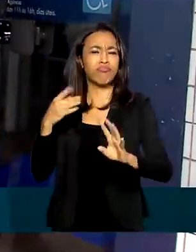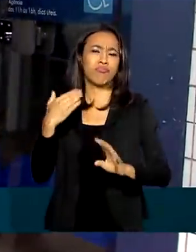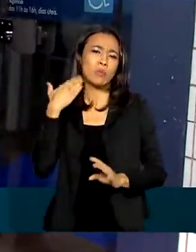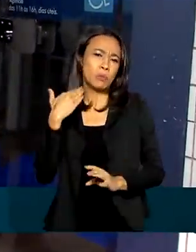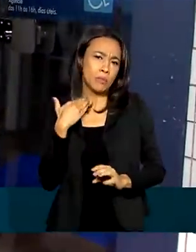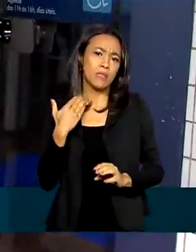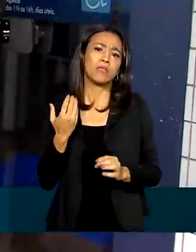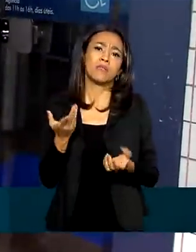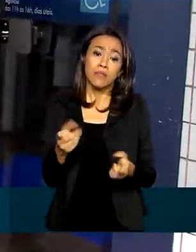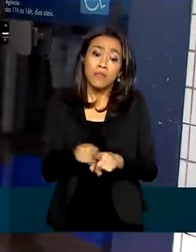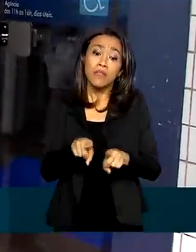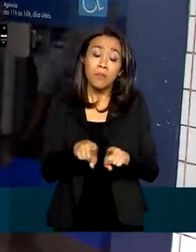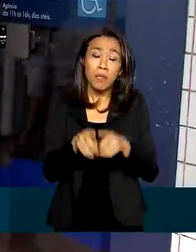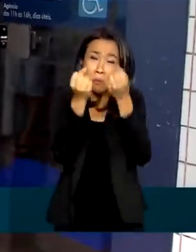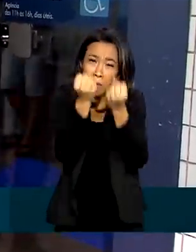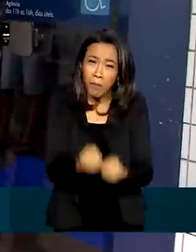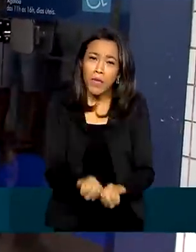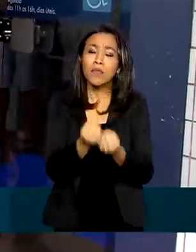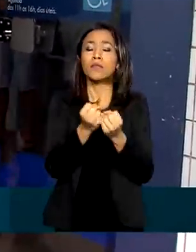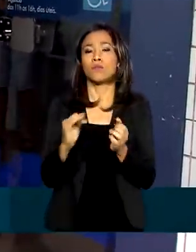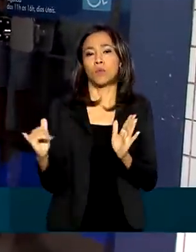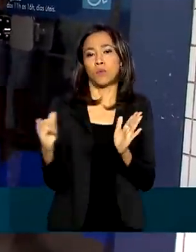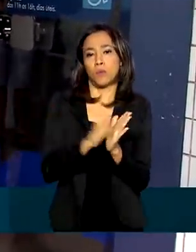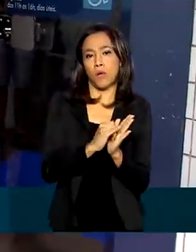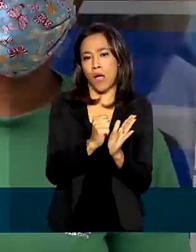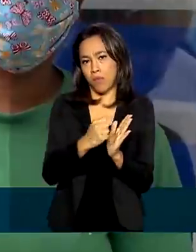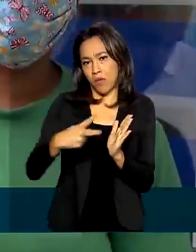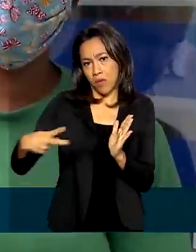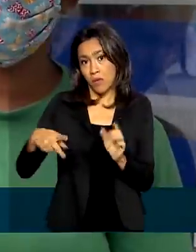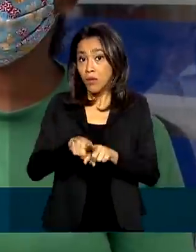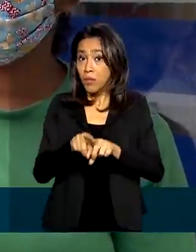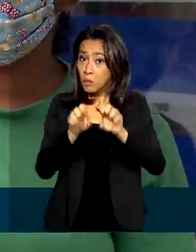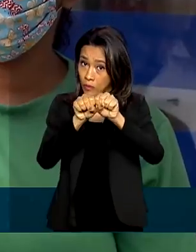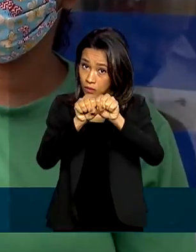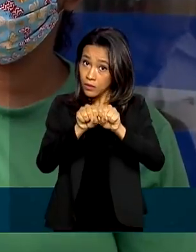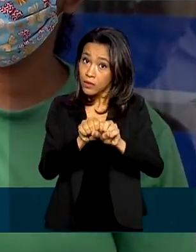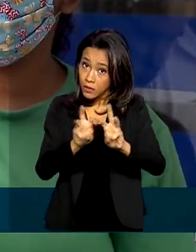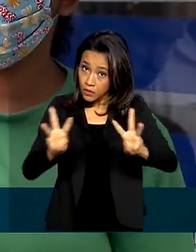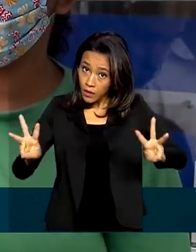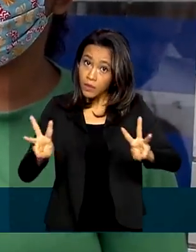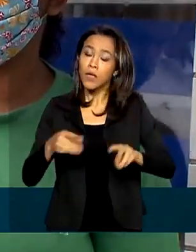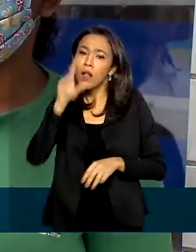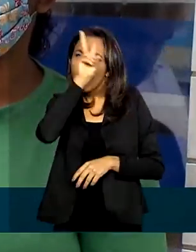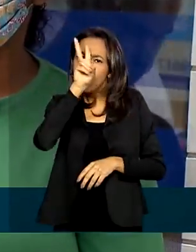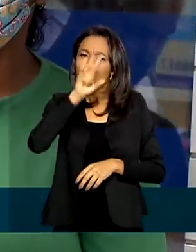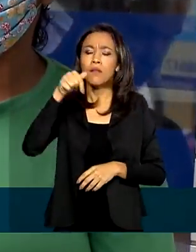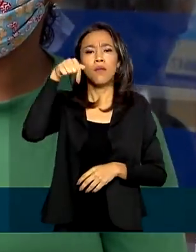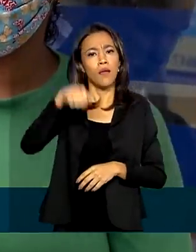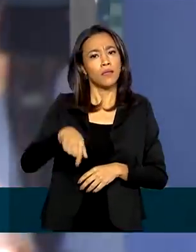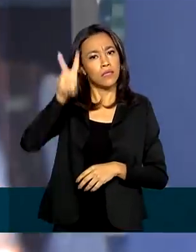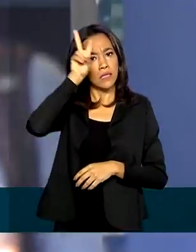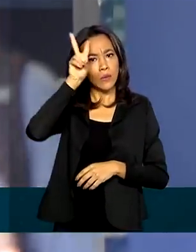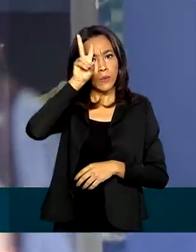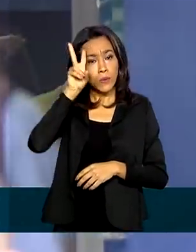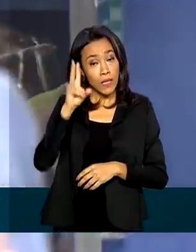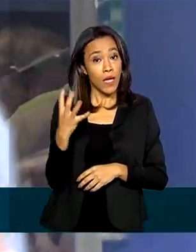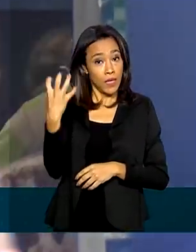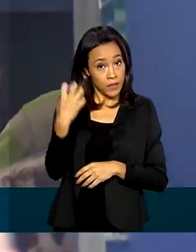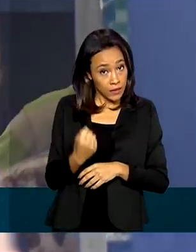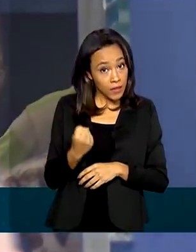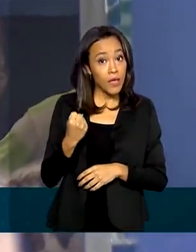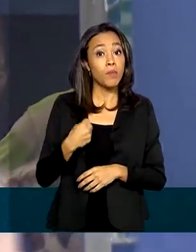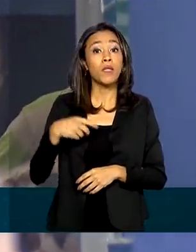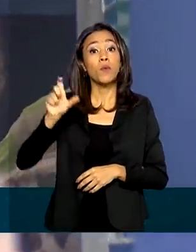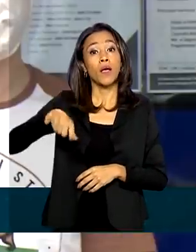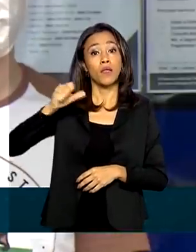também sobrecarga no sistema, tanto do aplicativo quanto do site. Lembrando que nesta segunda-feira recebem os beneficiários